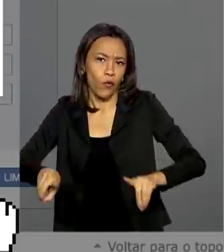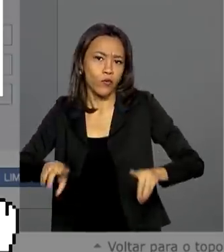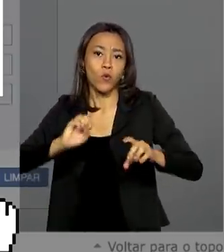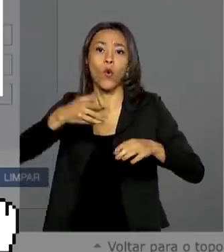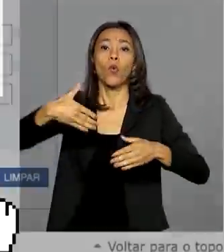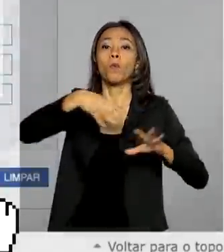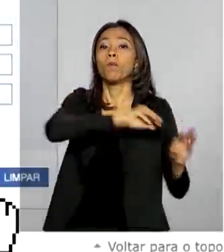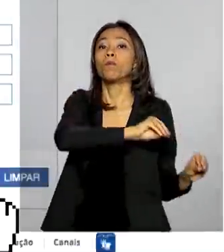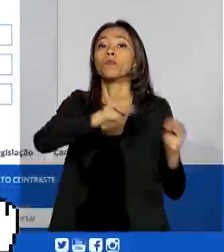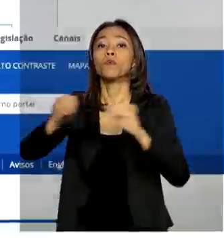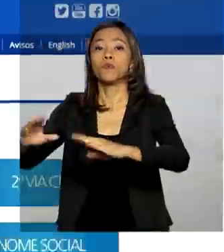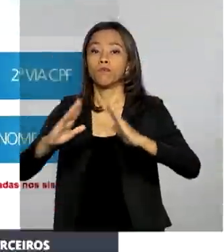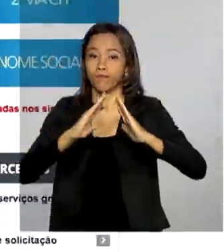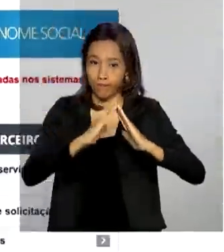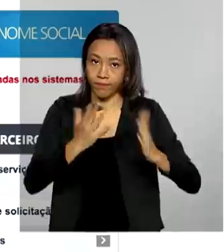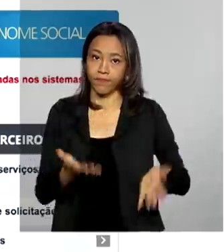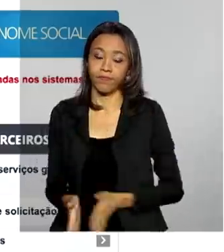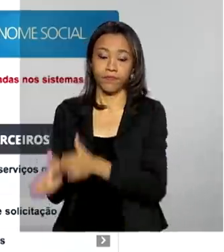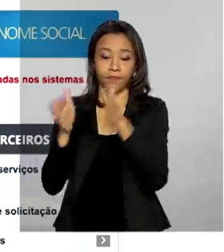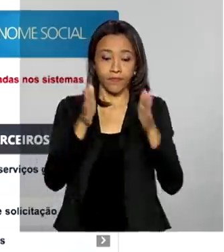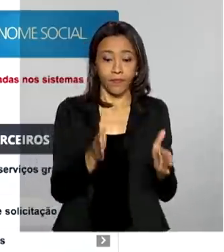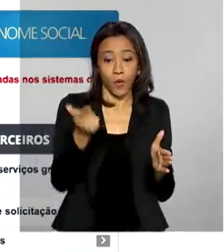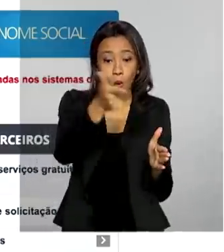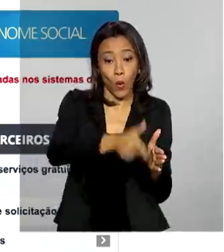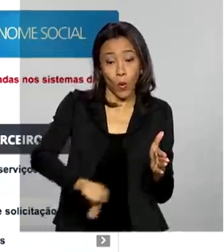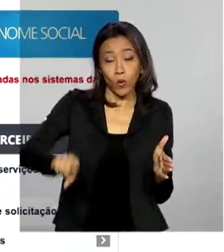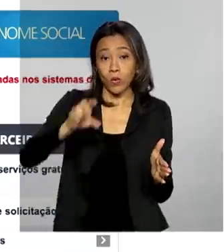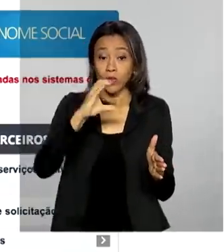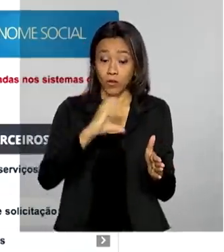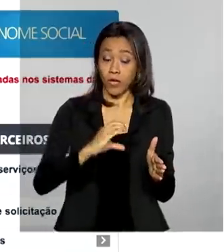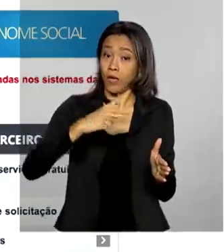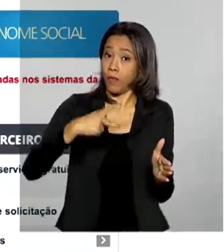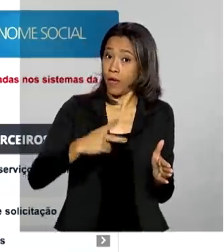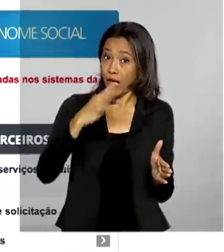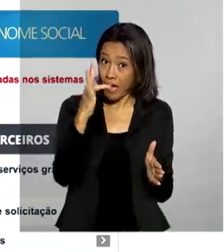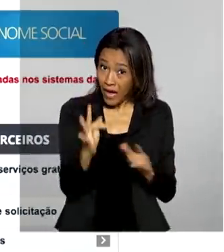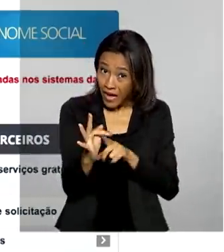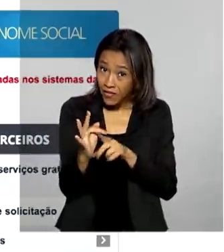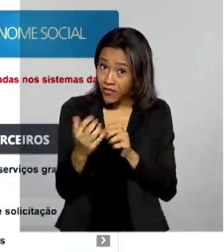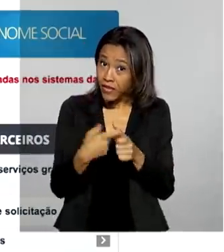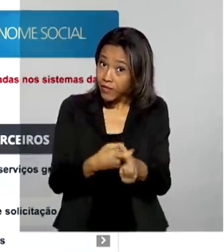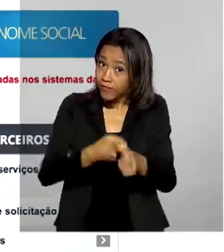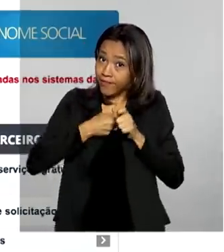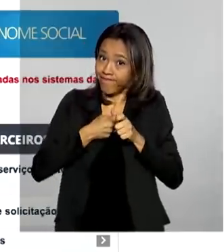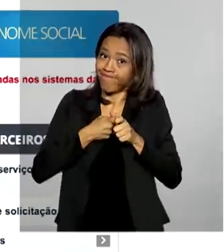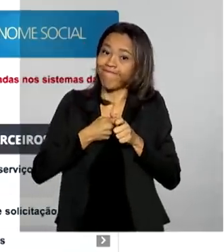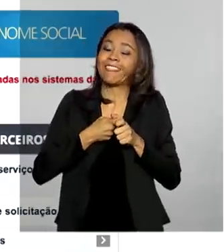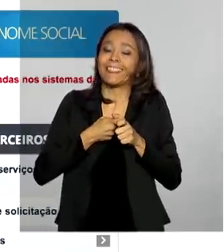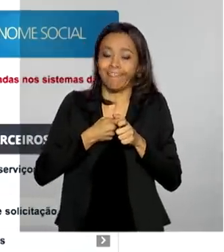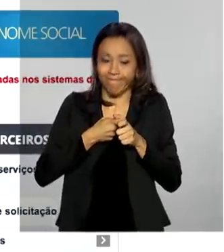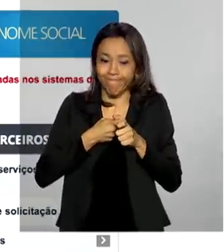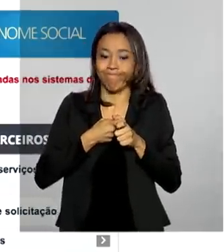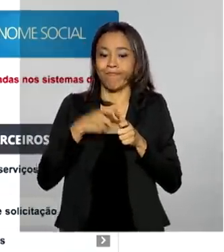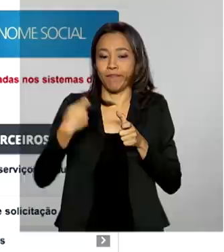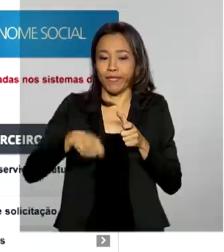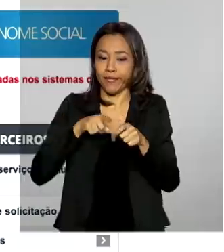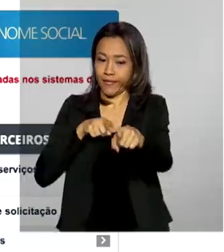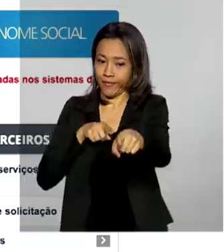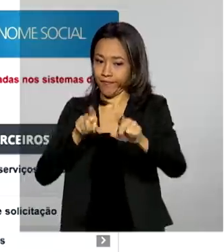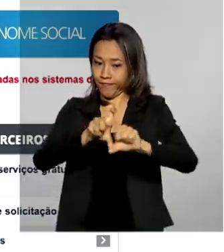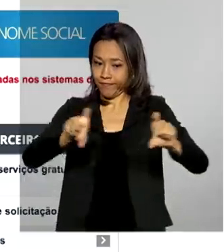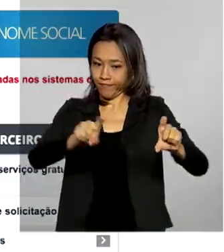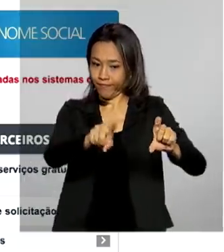endereço. Já nos casos em que o CPF está suspenso, é preciso selecionar